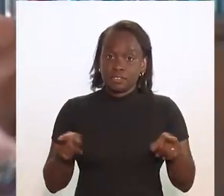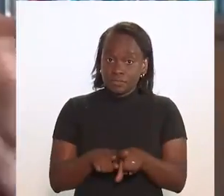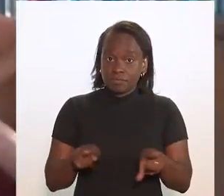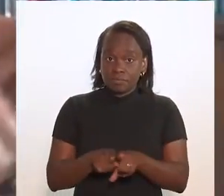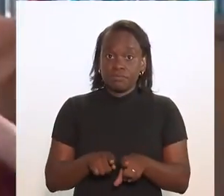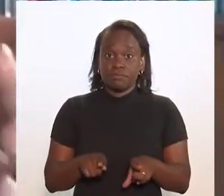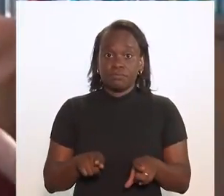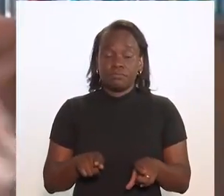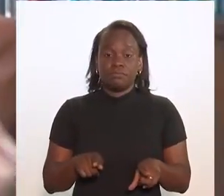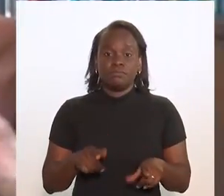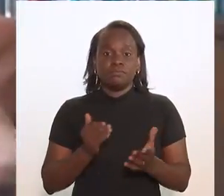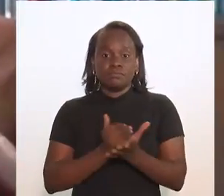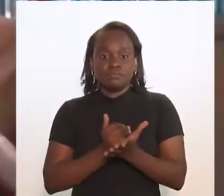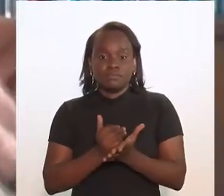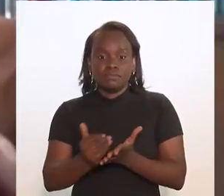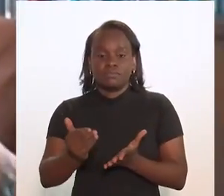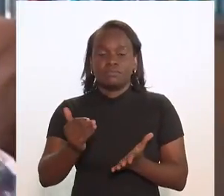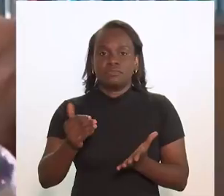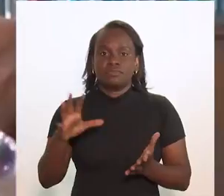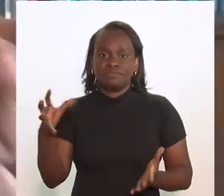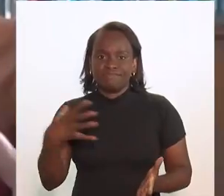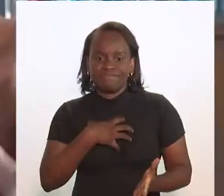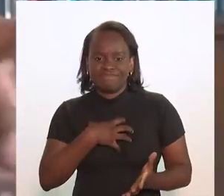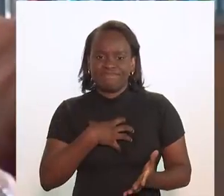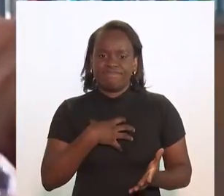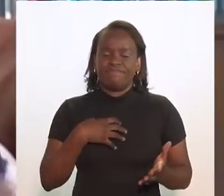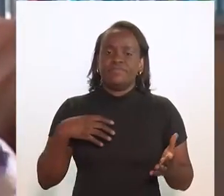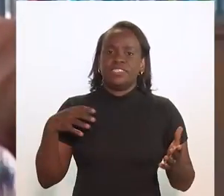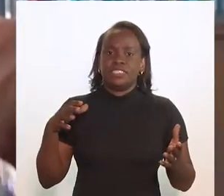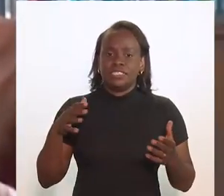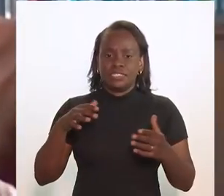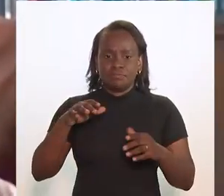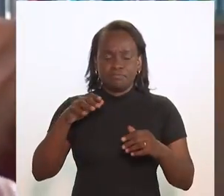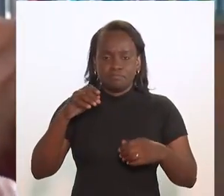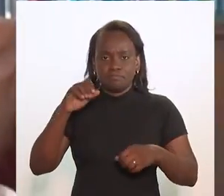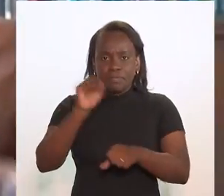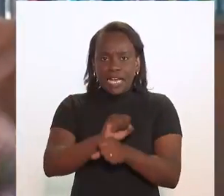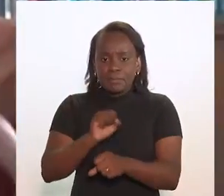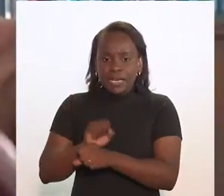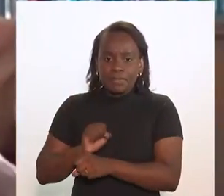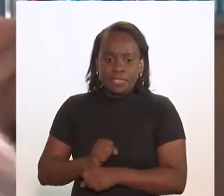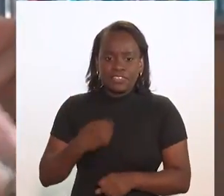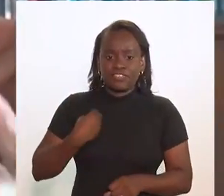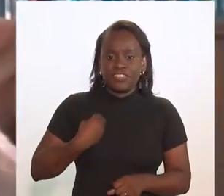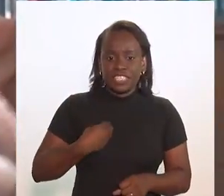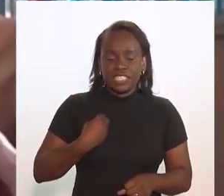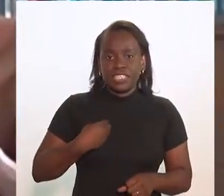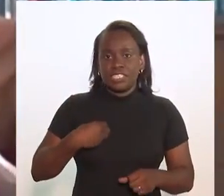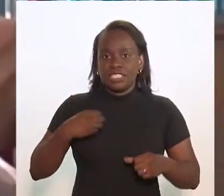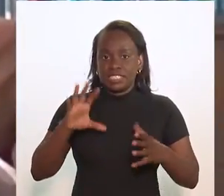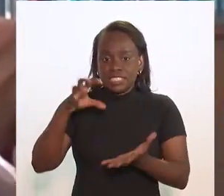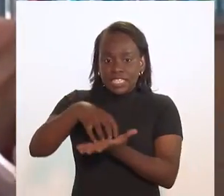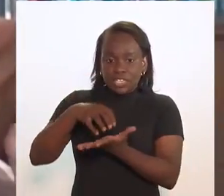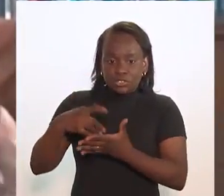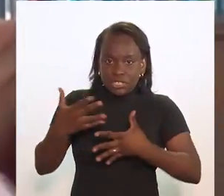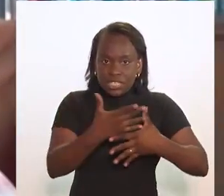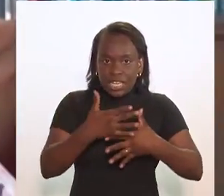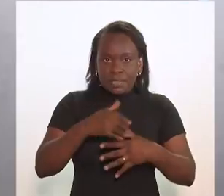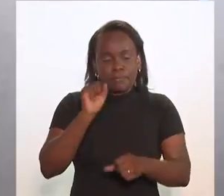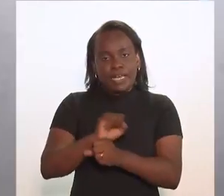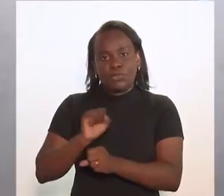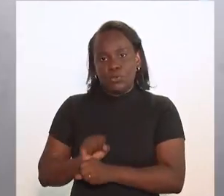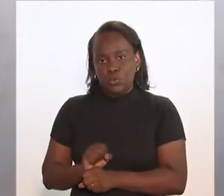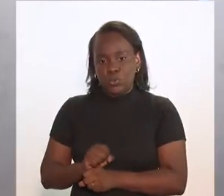e também começou a ter um impacto desativando a vida nos centros urbanos.